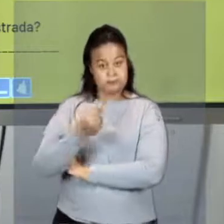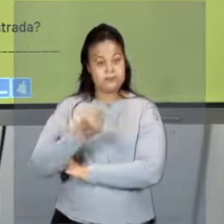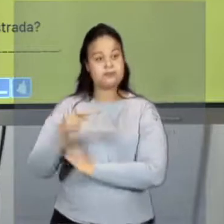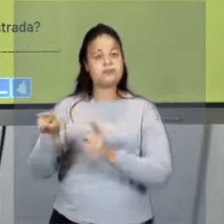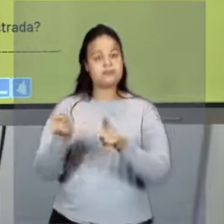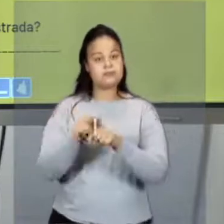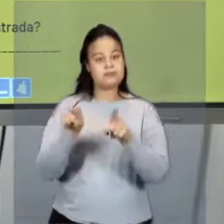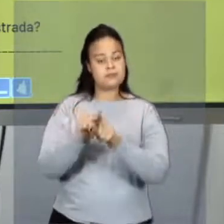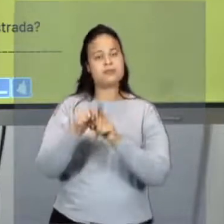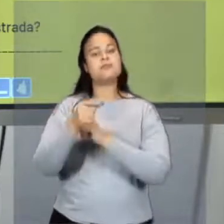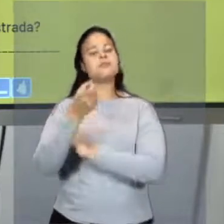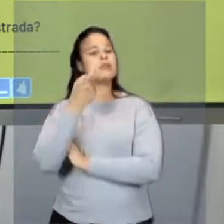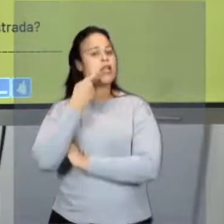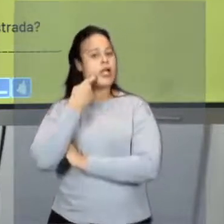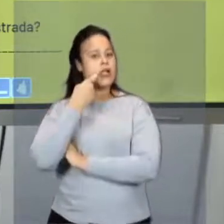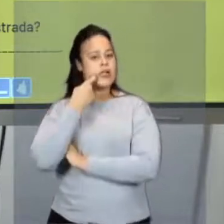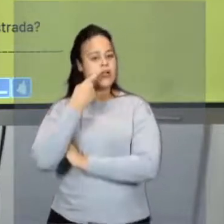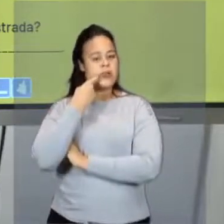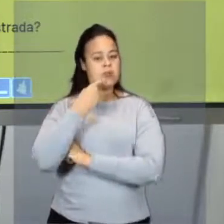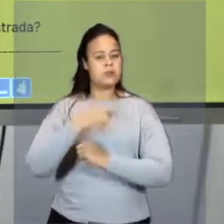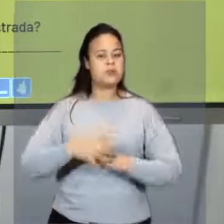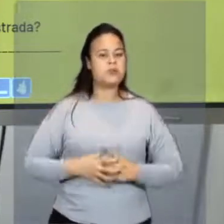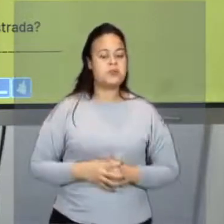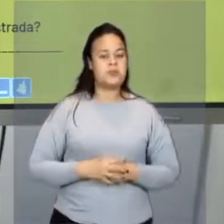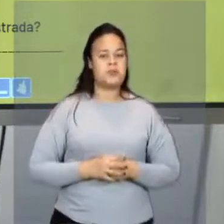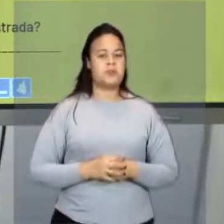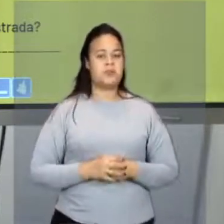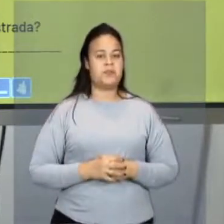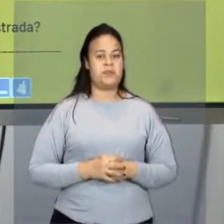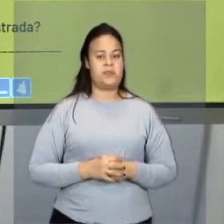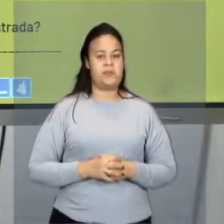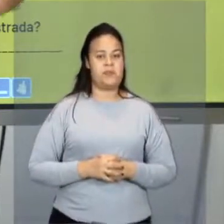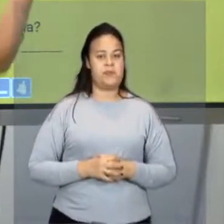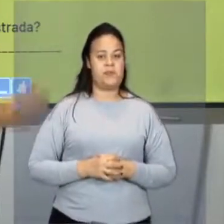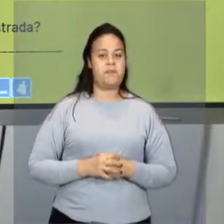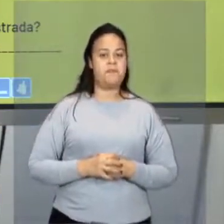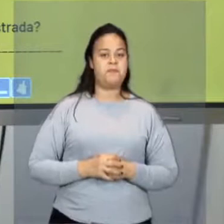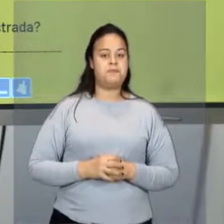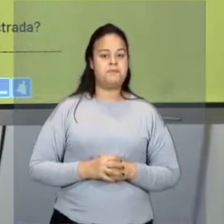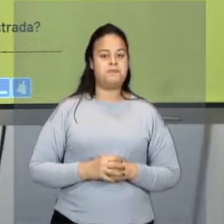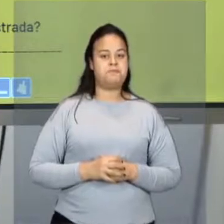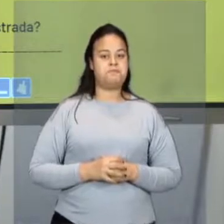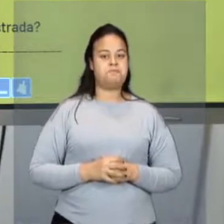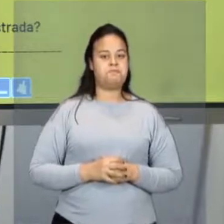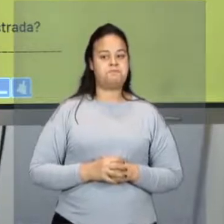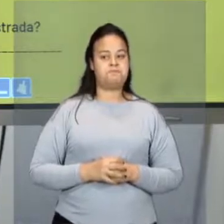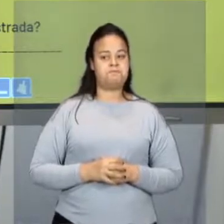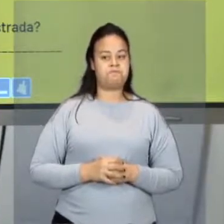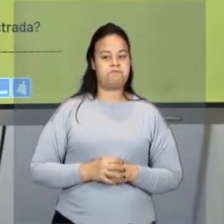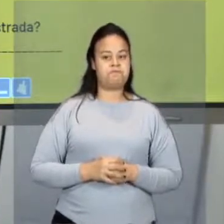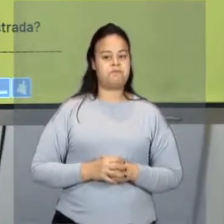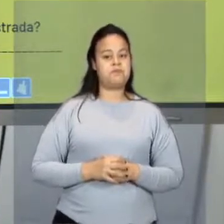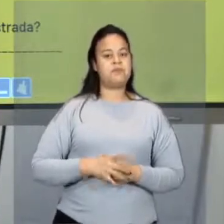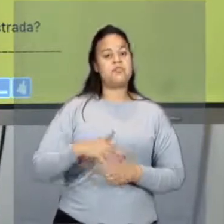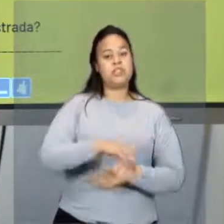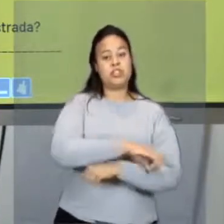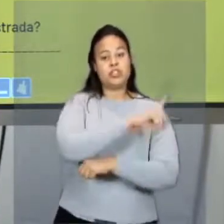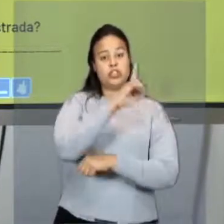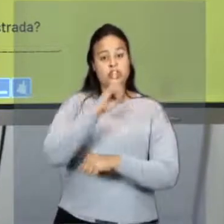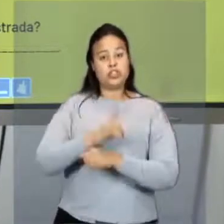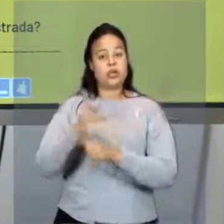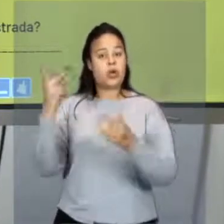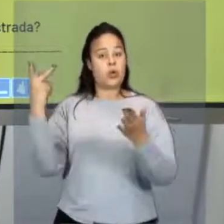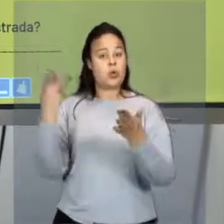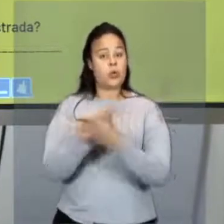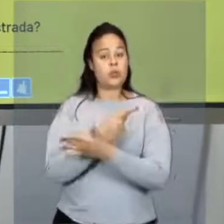na sexta-feira, tá? Em que dia ocorreu